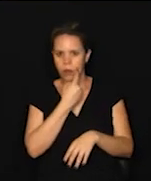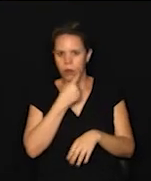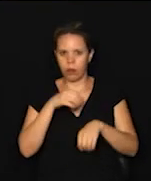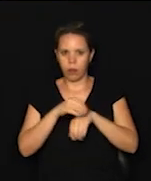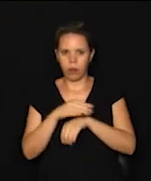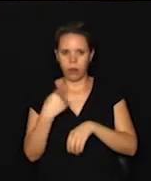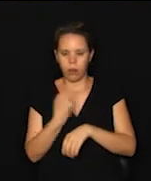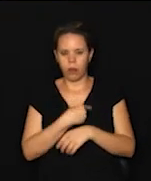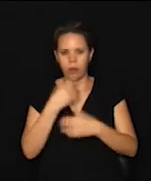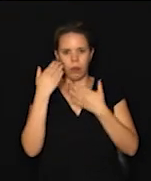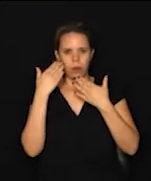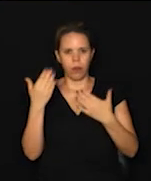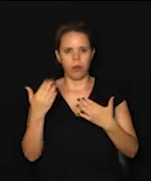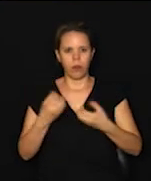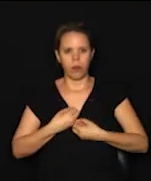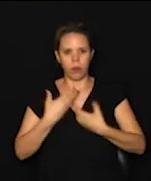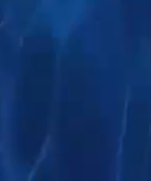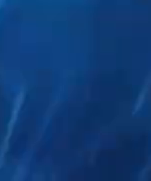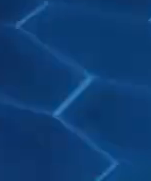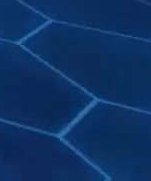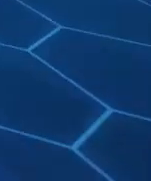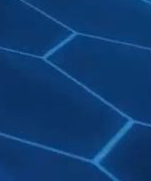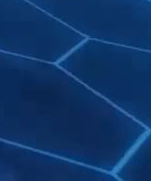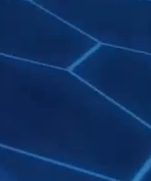para a gente. Muito obrigado pelas informações.